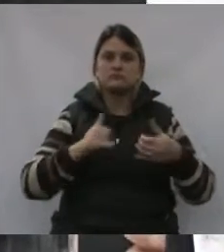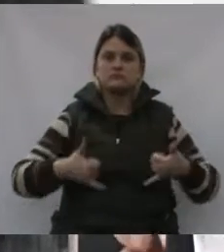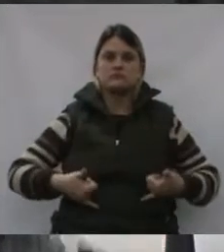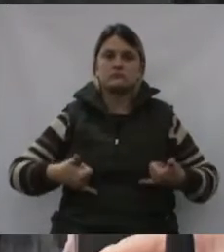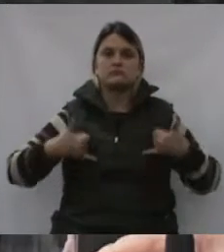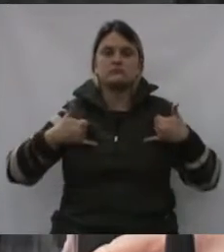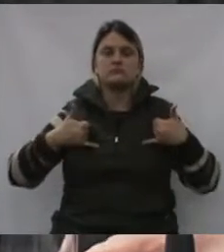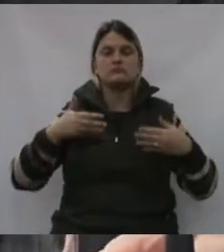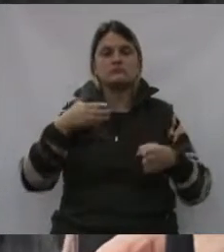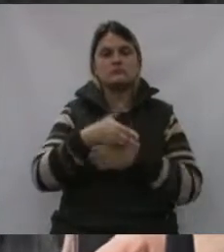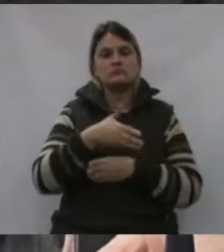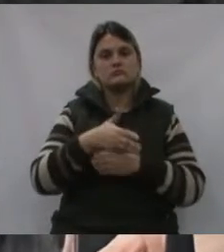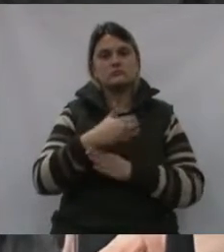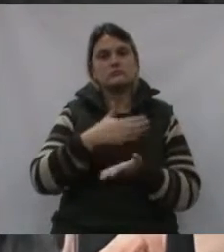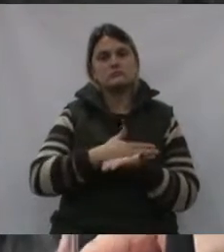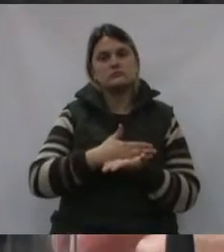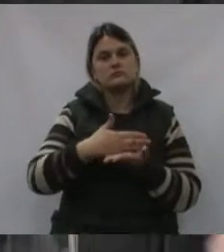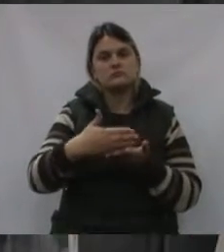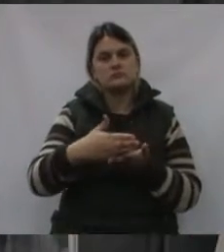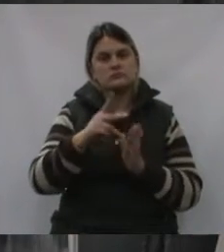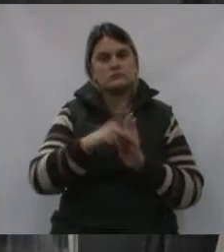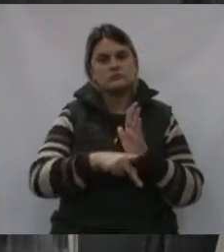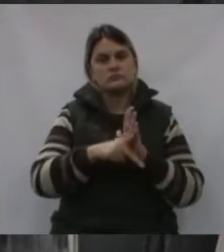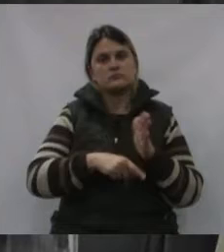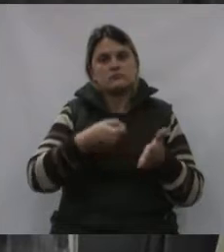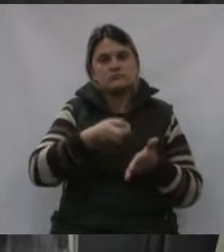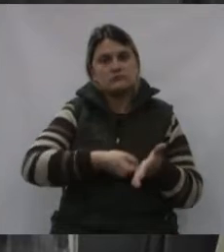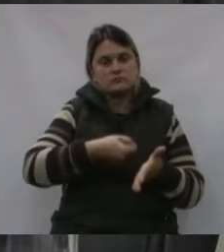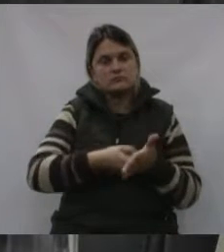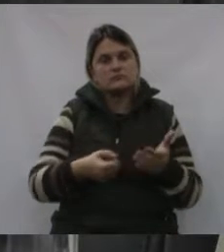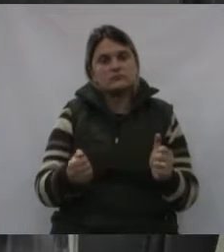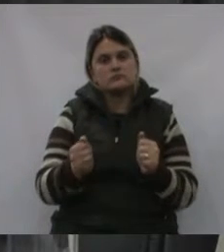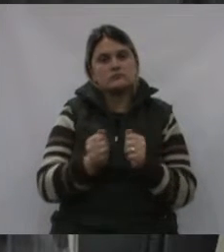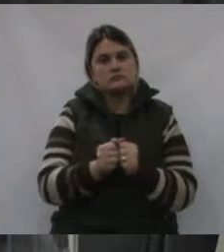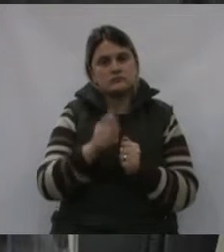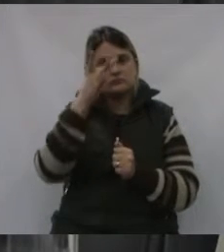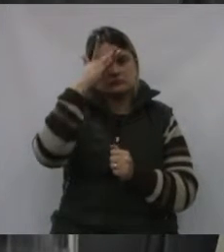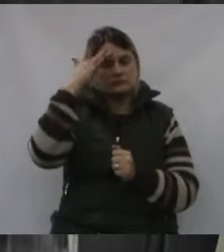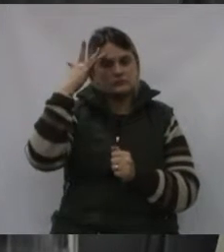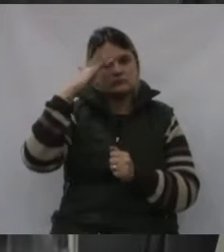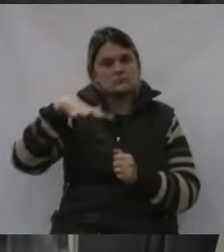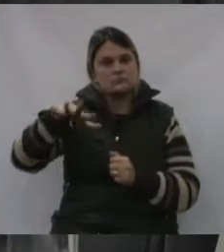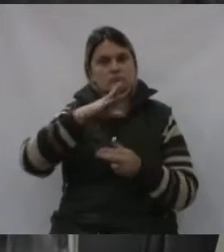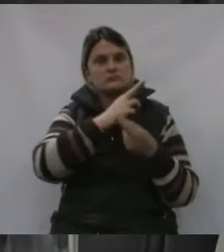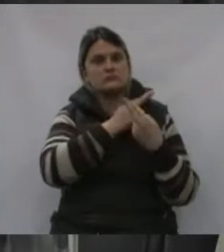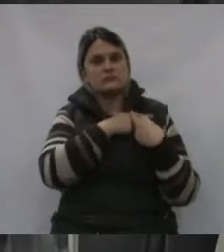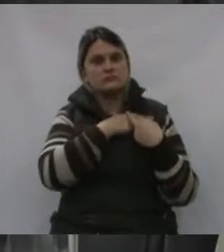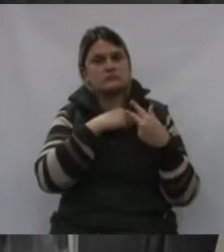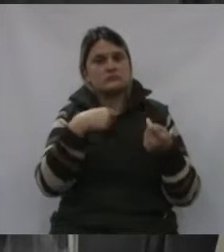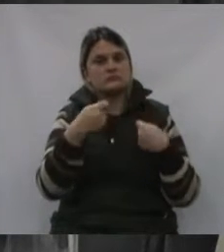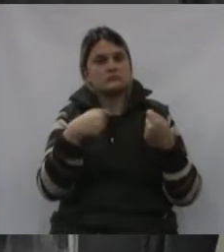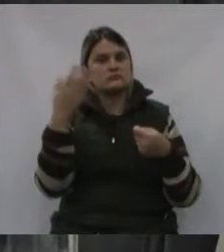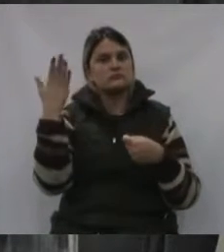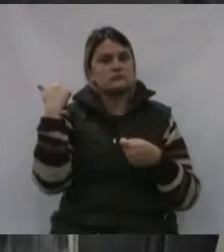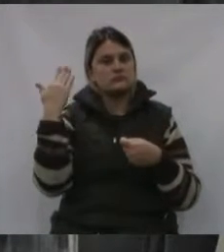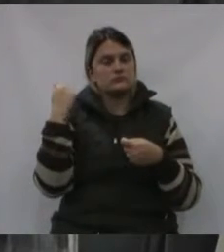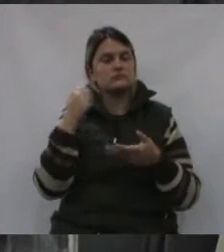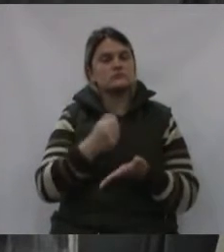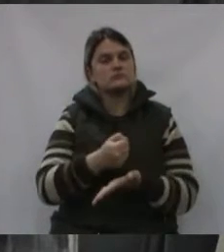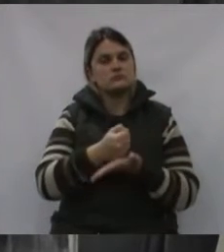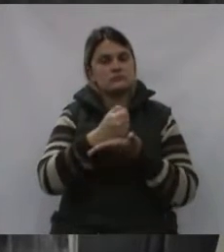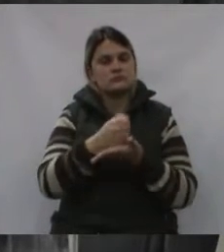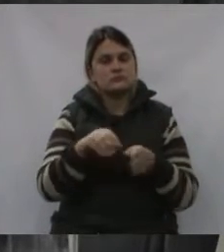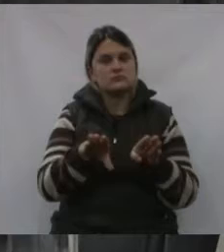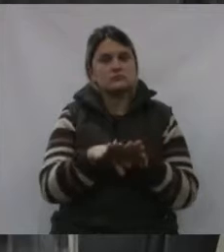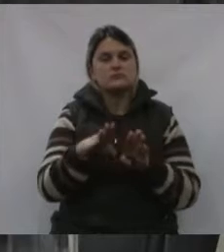participado do início desse projeto, lutado junto com o pessoal, com a administração passada também, que apoiou bastante esse